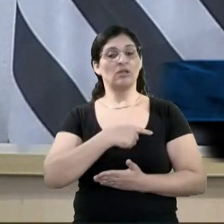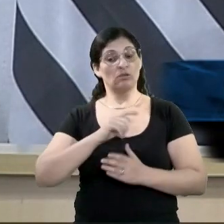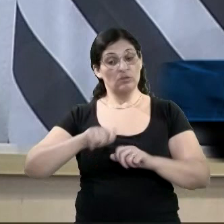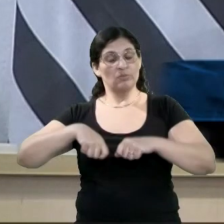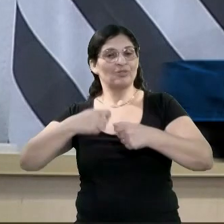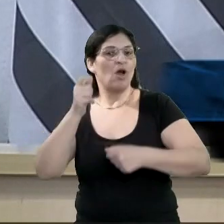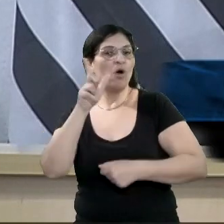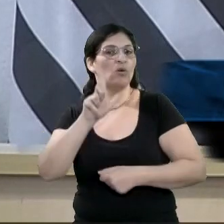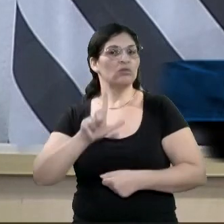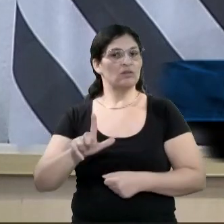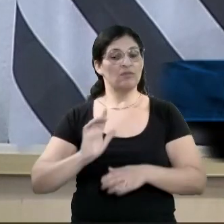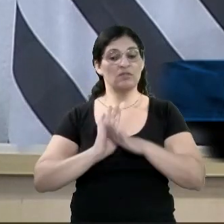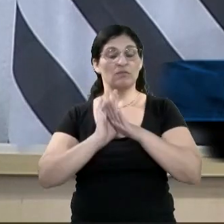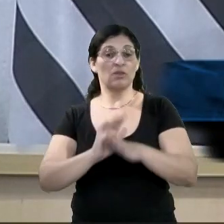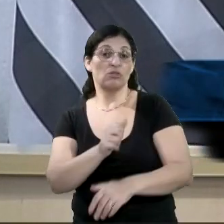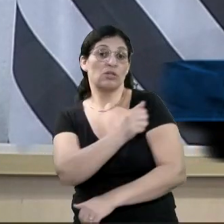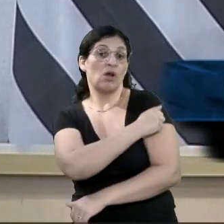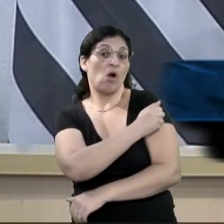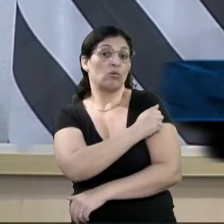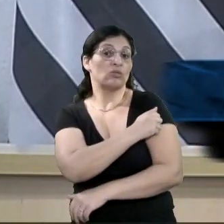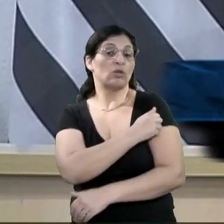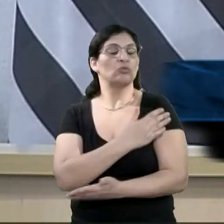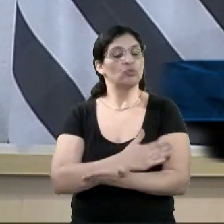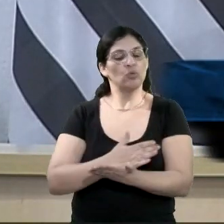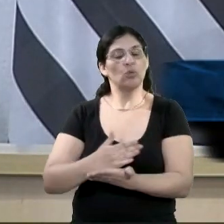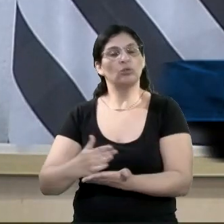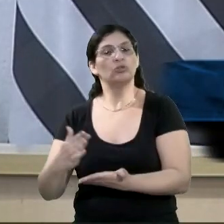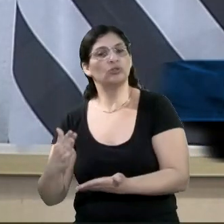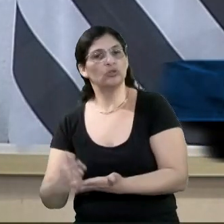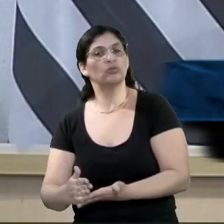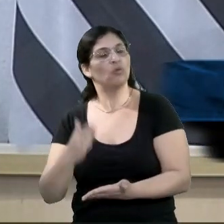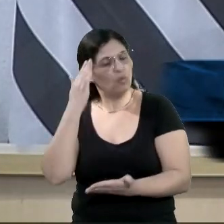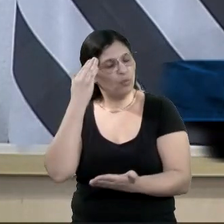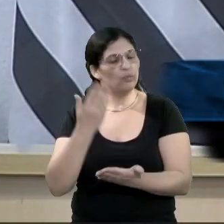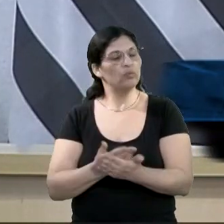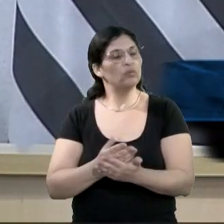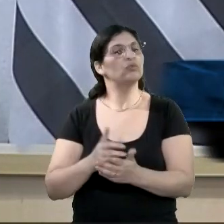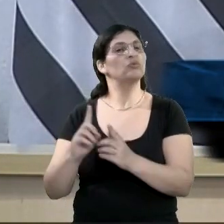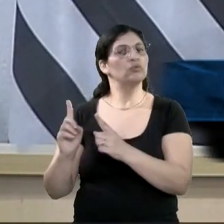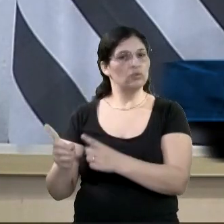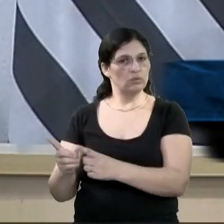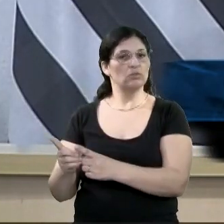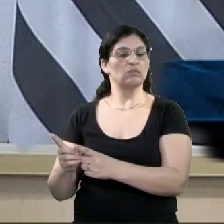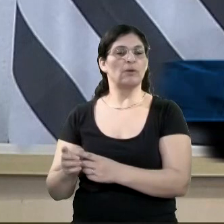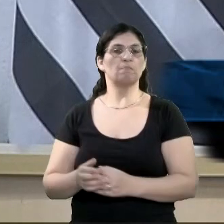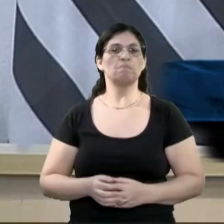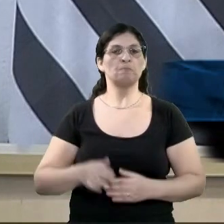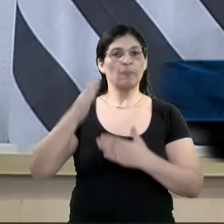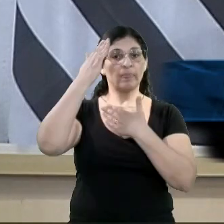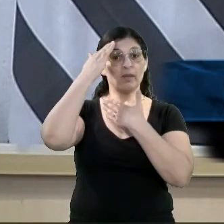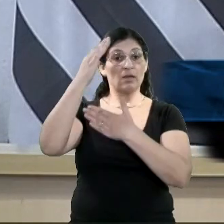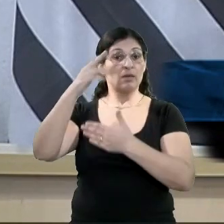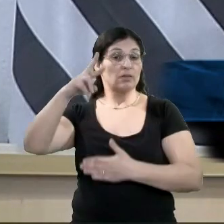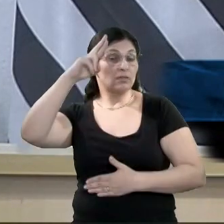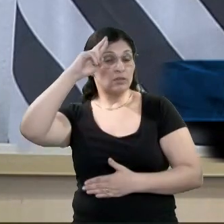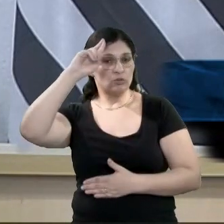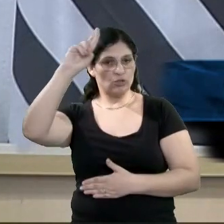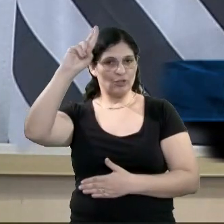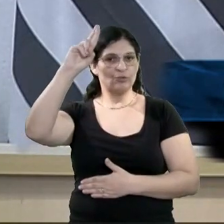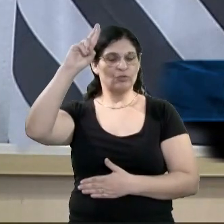nos estabelecimentos e órgãos públicos da nossa cidade. Agradecer aí o diretor